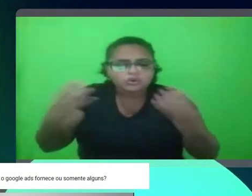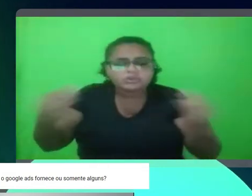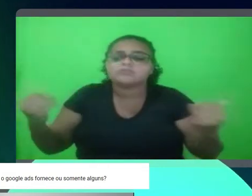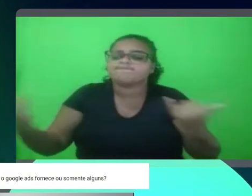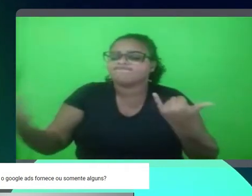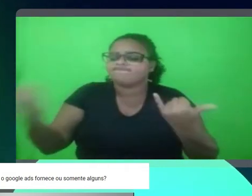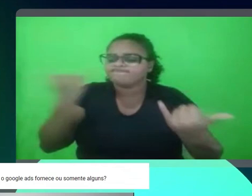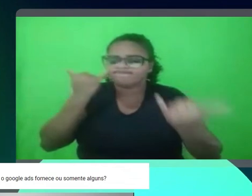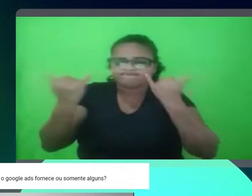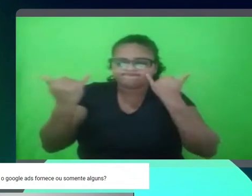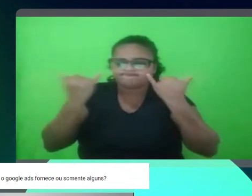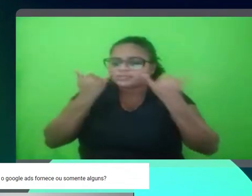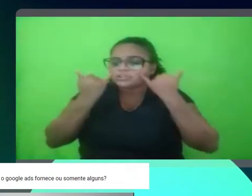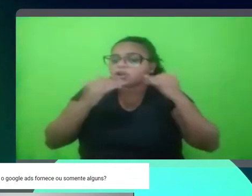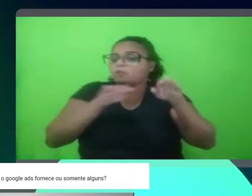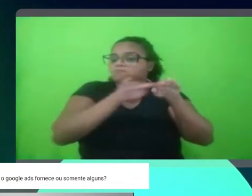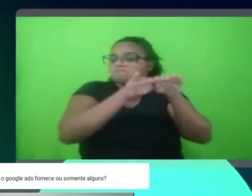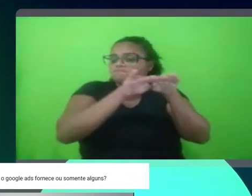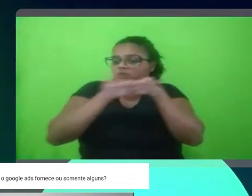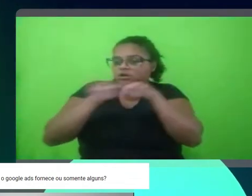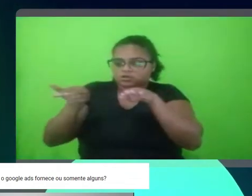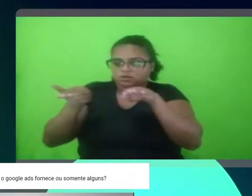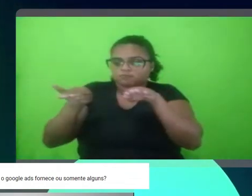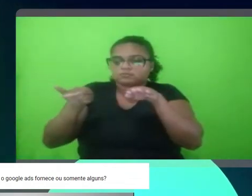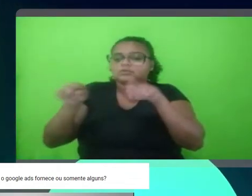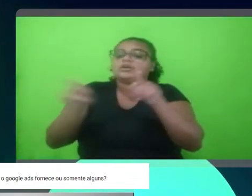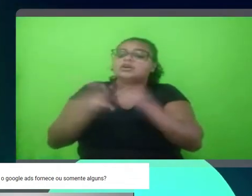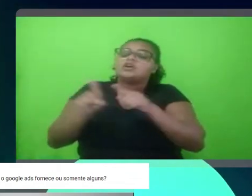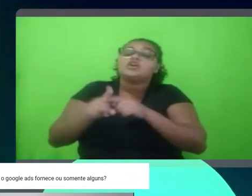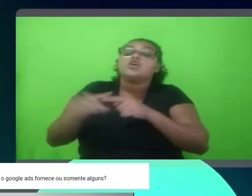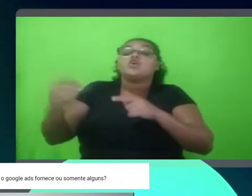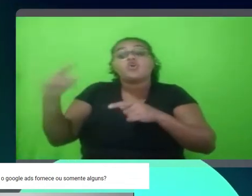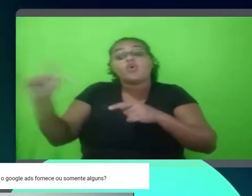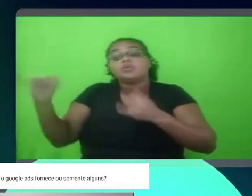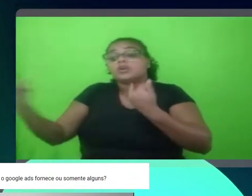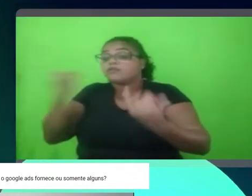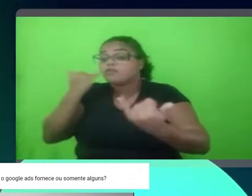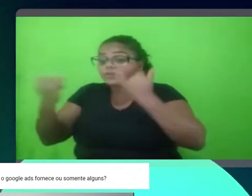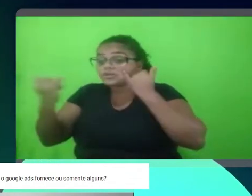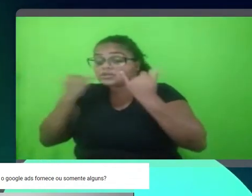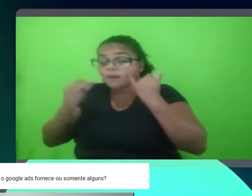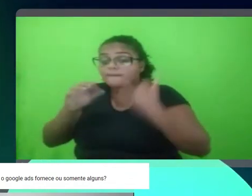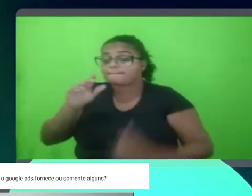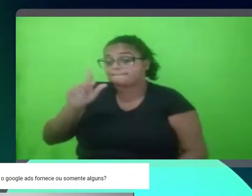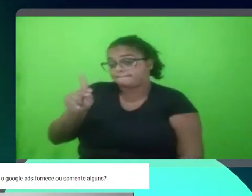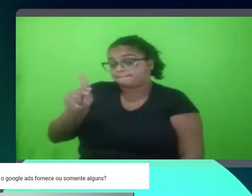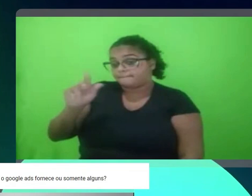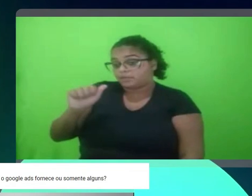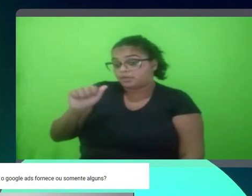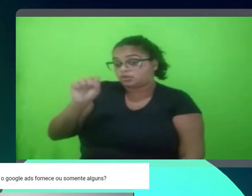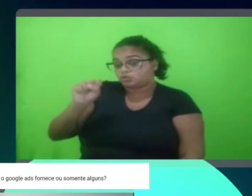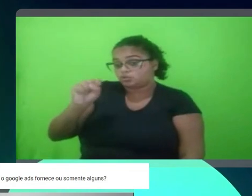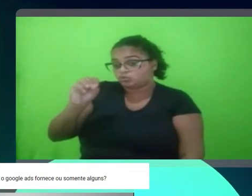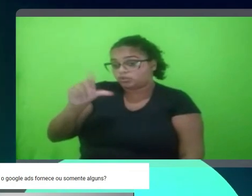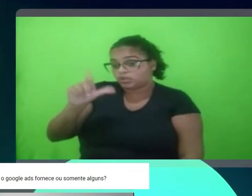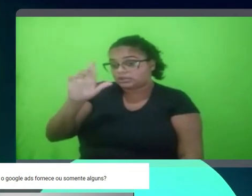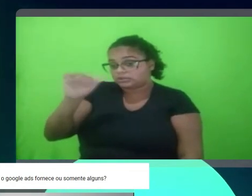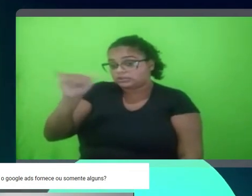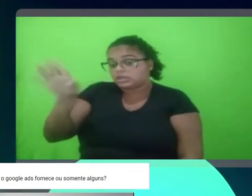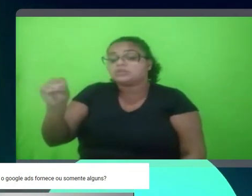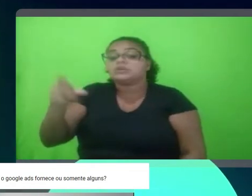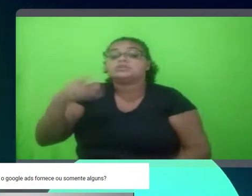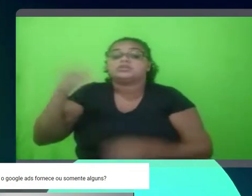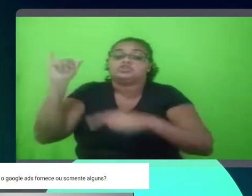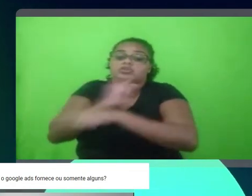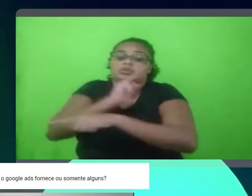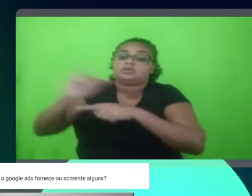de informações padrões, tá? E outra de informações personalizadas que a gente considera interessantes, estratégicas para a gente aqui. Tá?